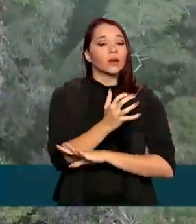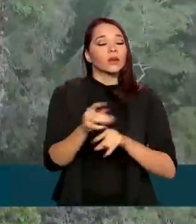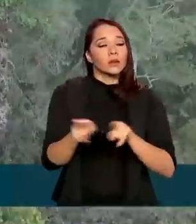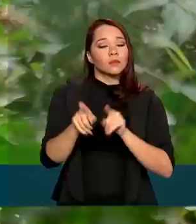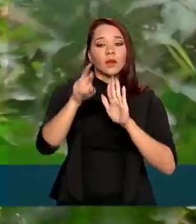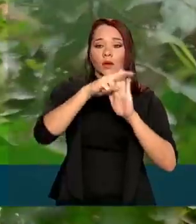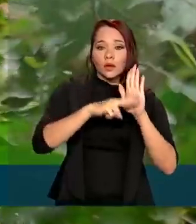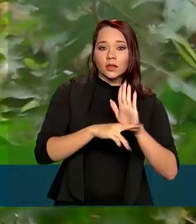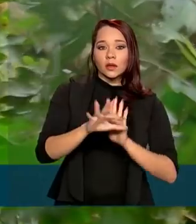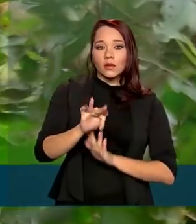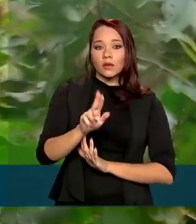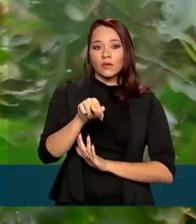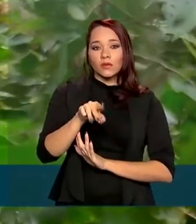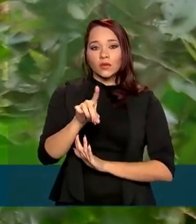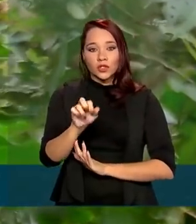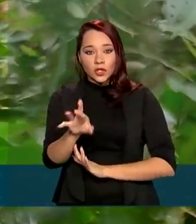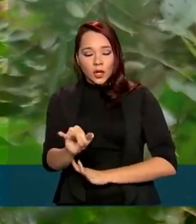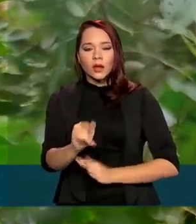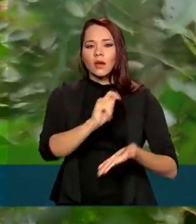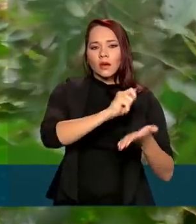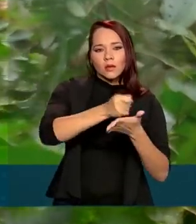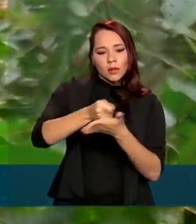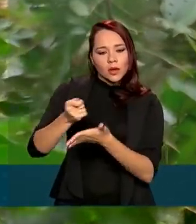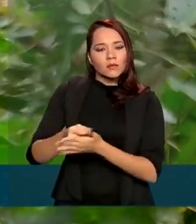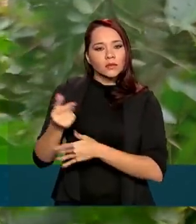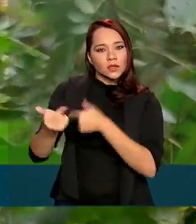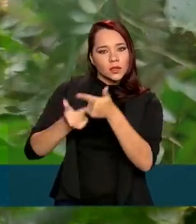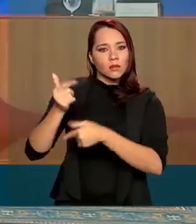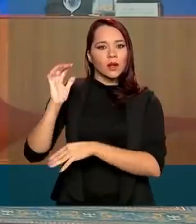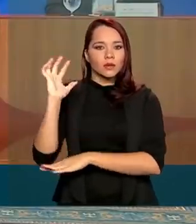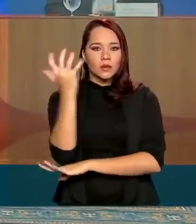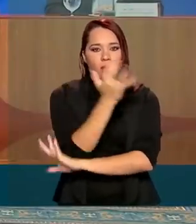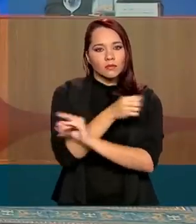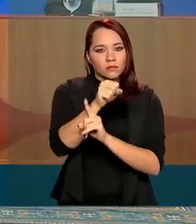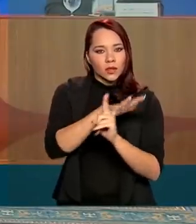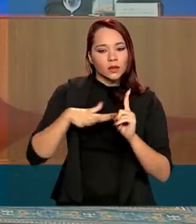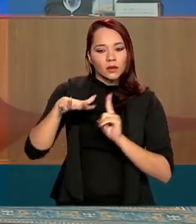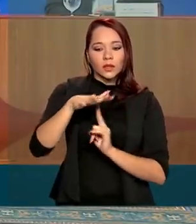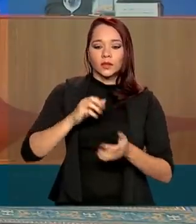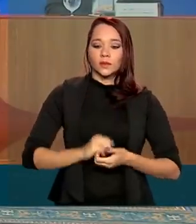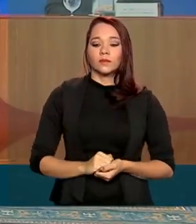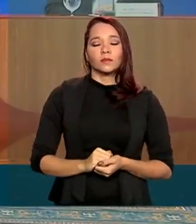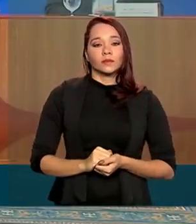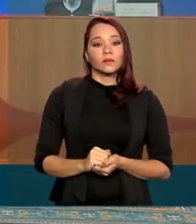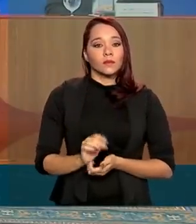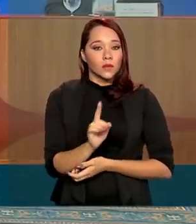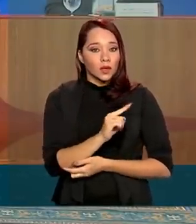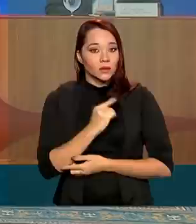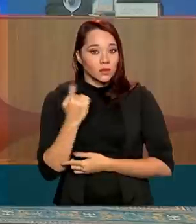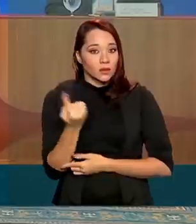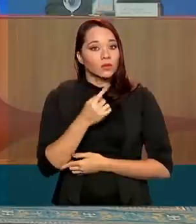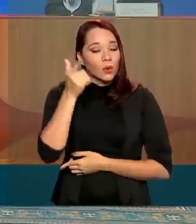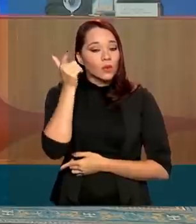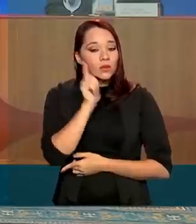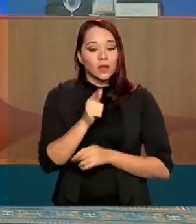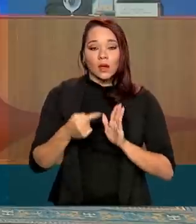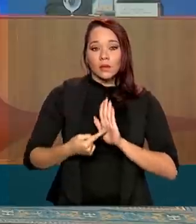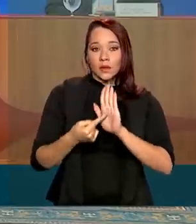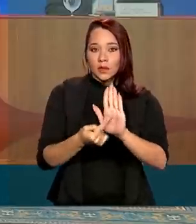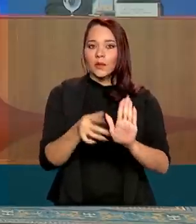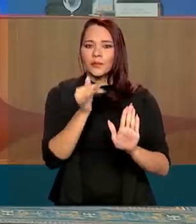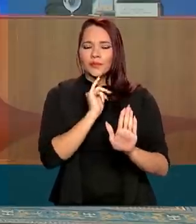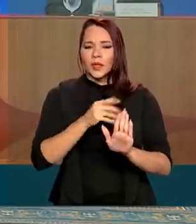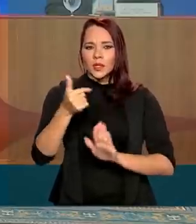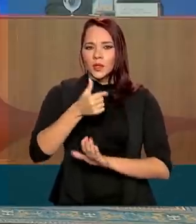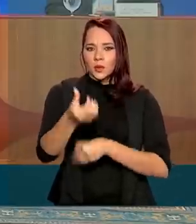fundiária e o pagamento de serviços ambientais. A gente conseguindo apresentar, por exemplo, no segundo